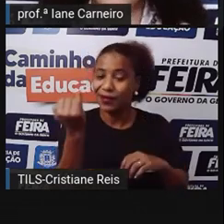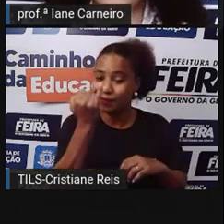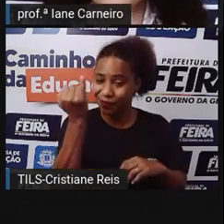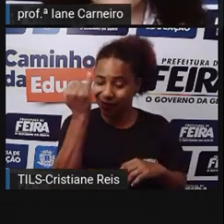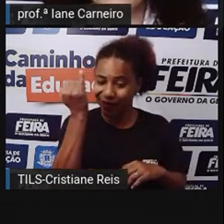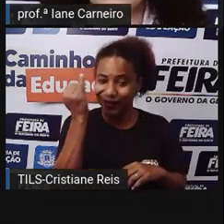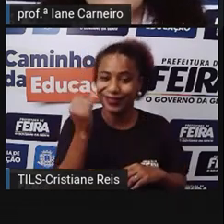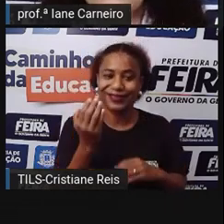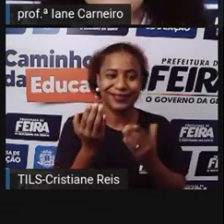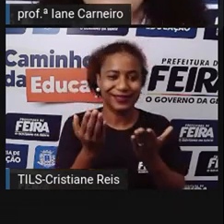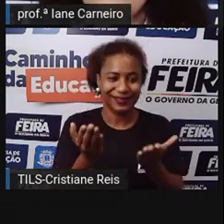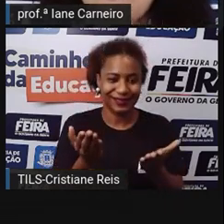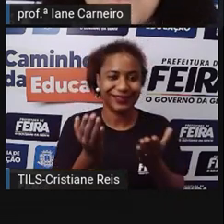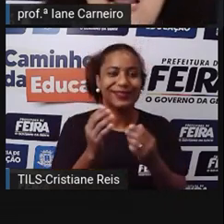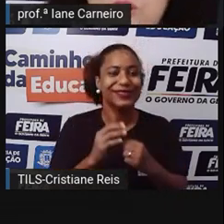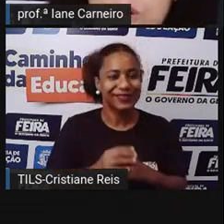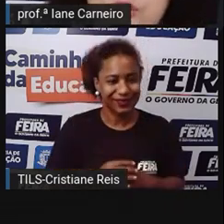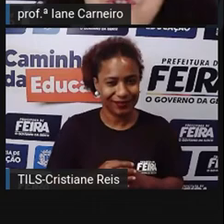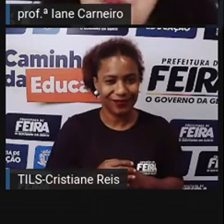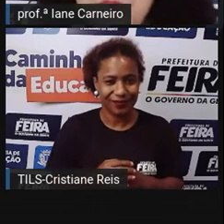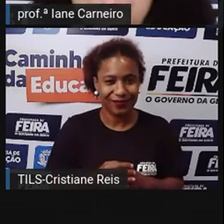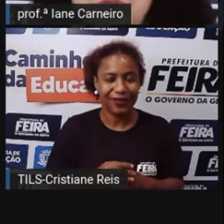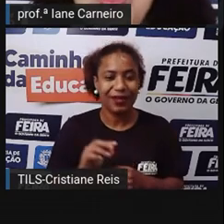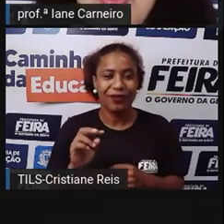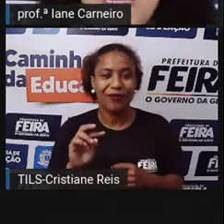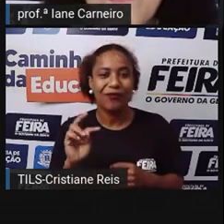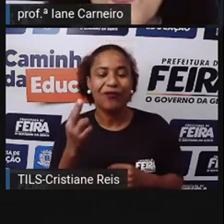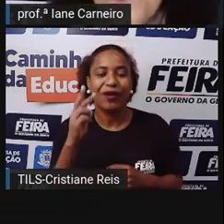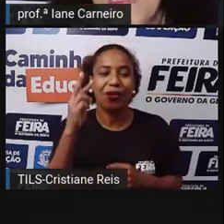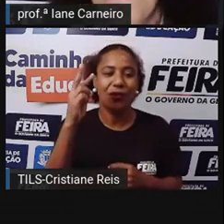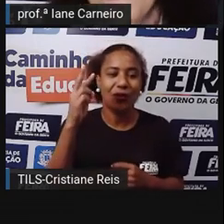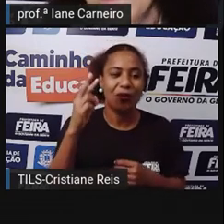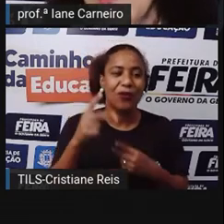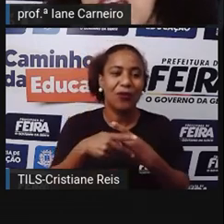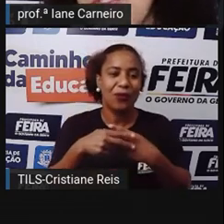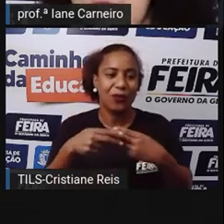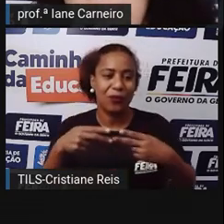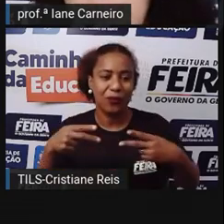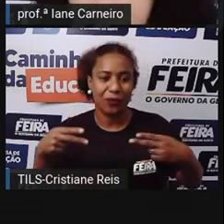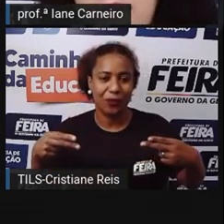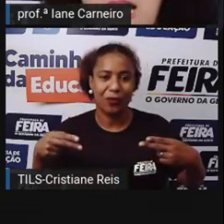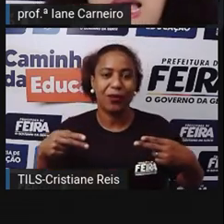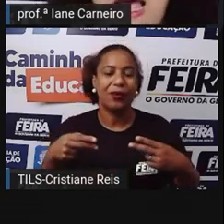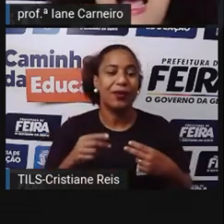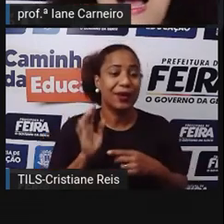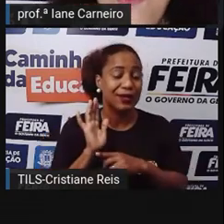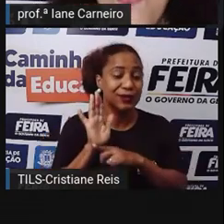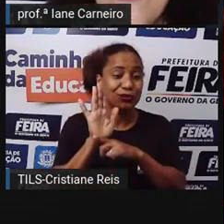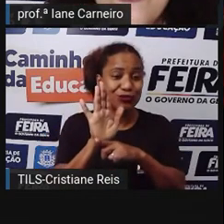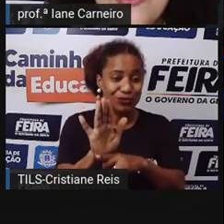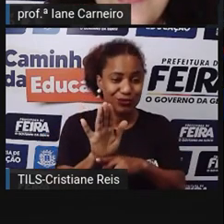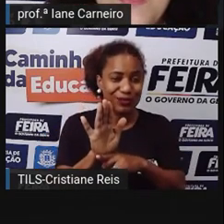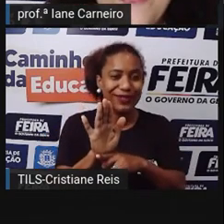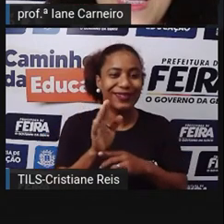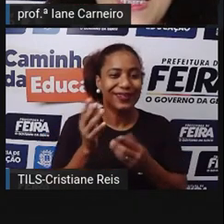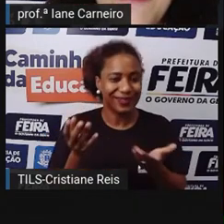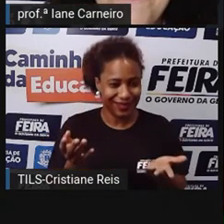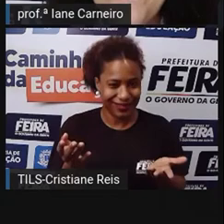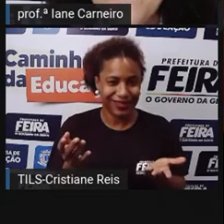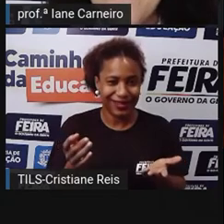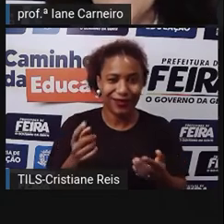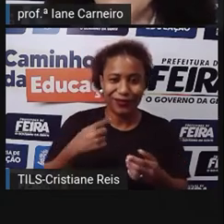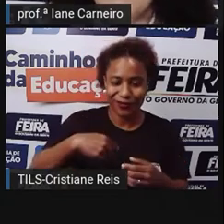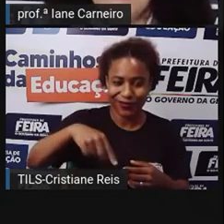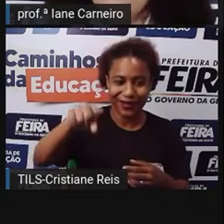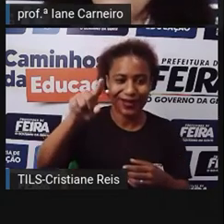Pra gente ter uma noção Dos valores Dos produtos Né? E nos ajuda Né? Ao a gente ir pra feira